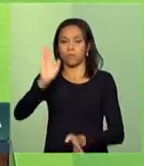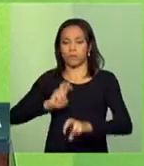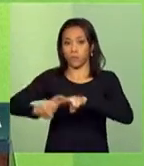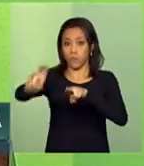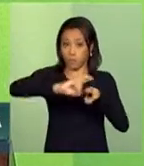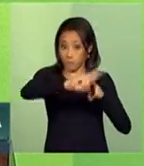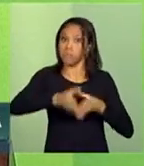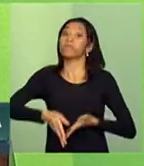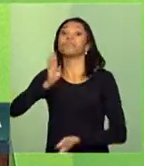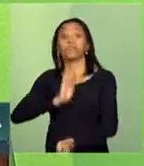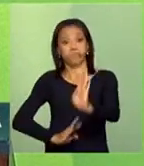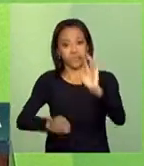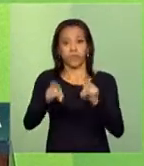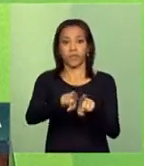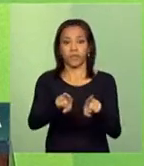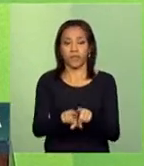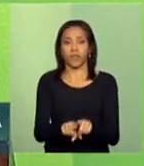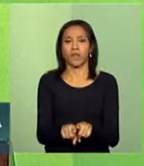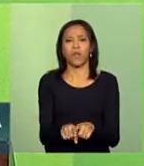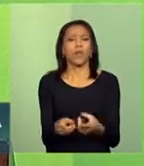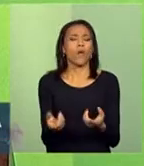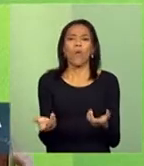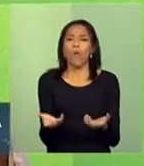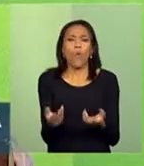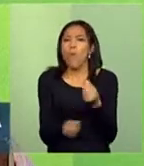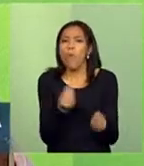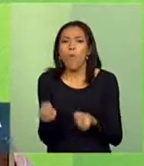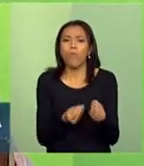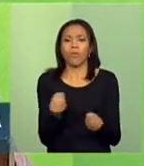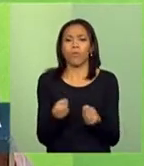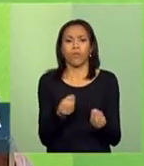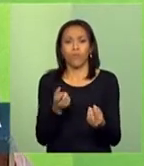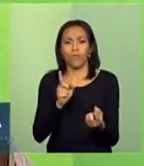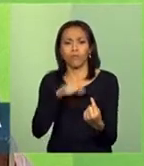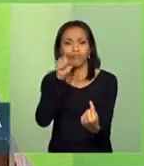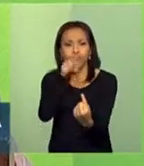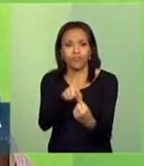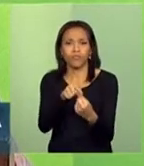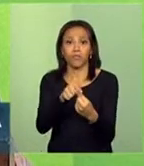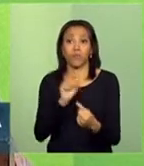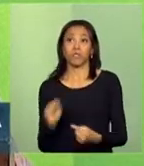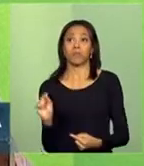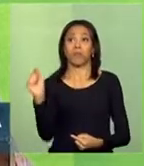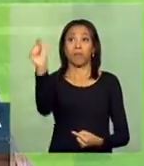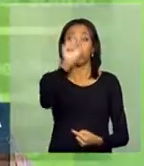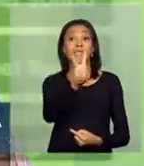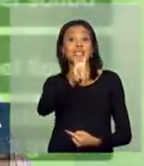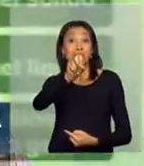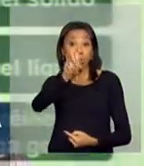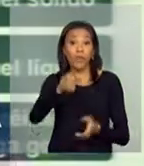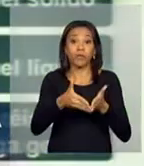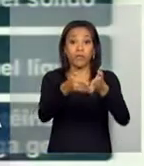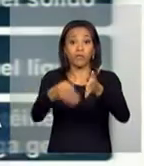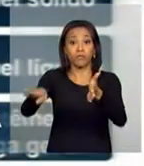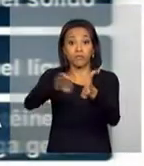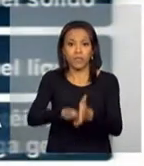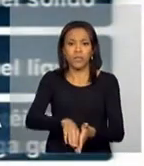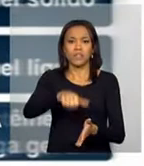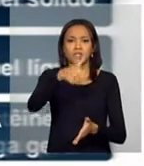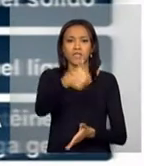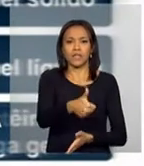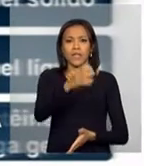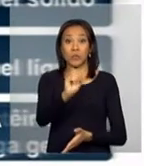A expansão de capacidade prevista com esses 50 terminais de uso privado. 105